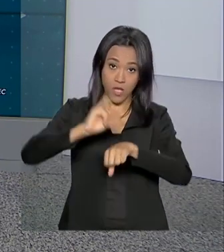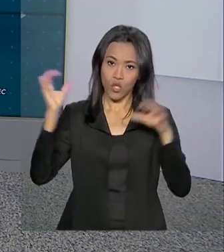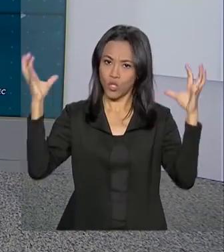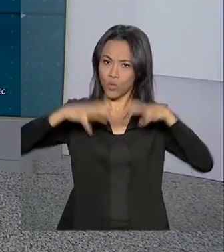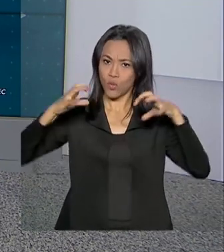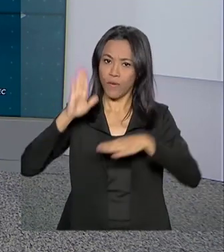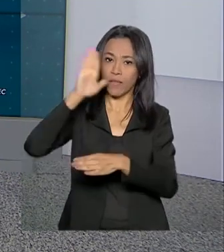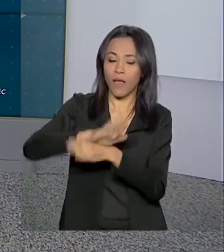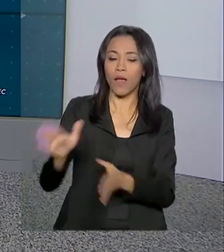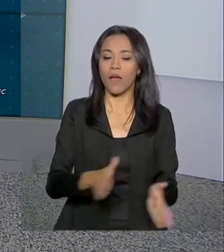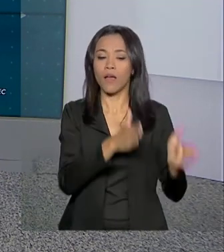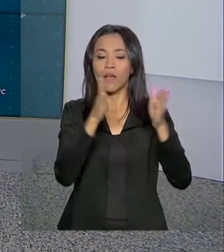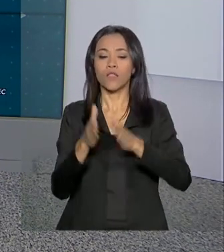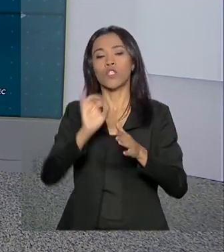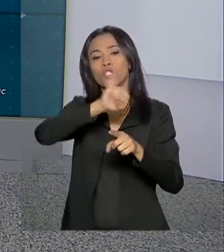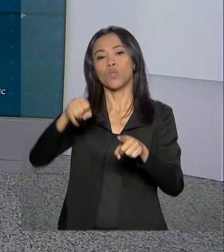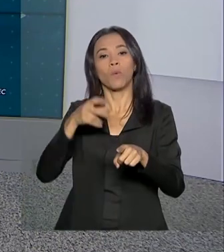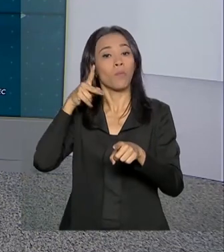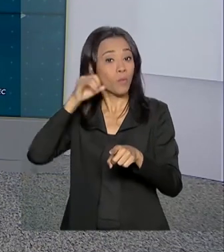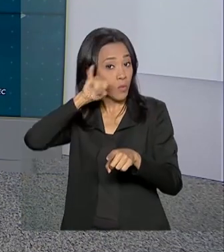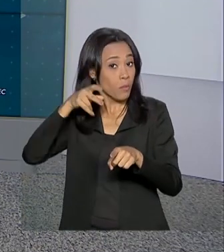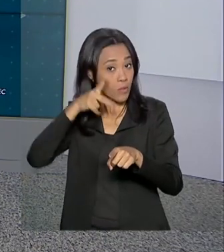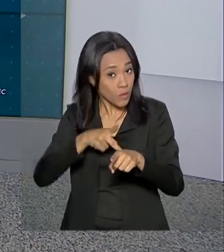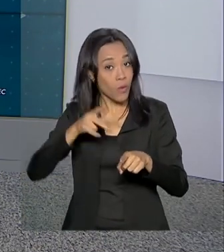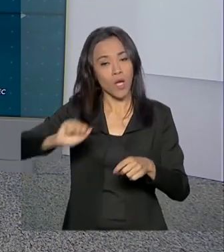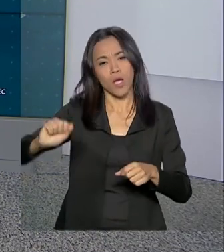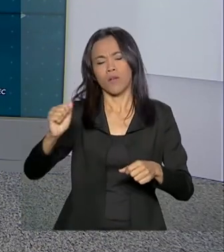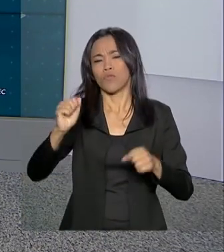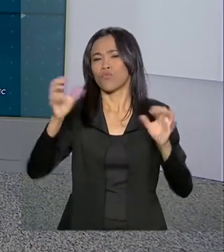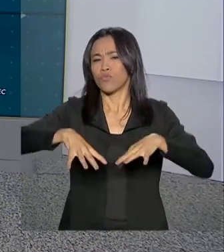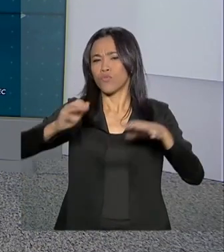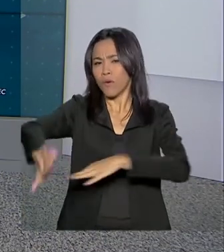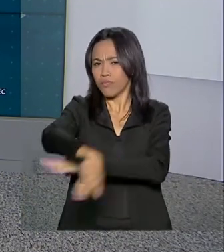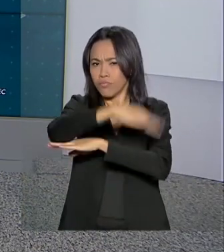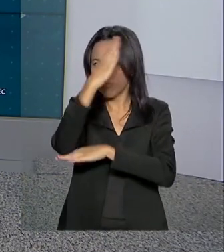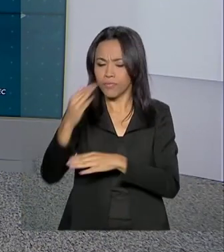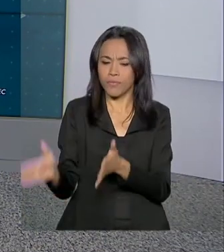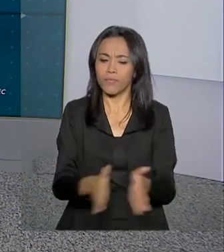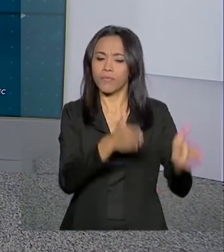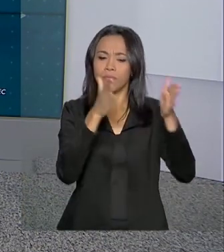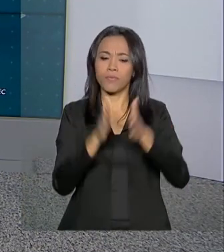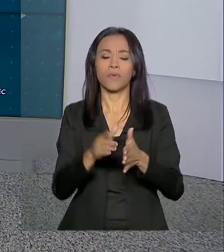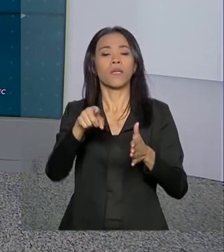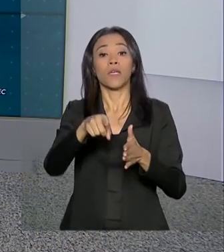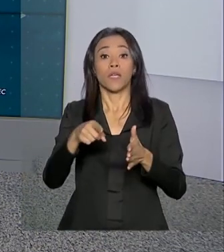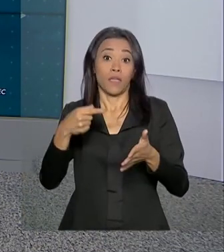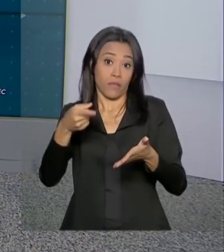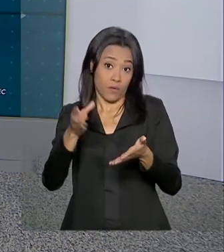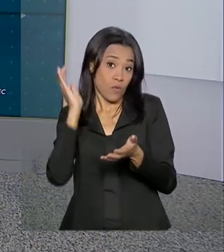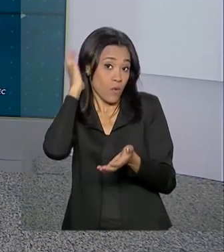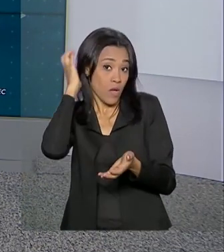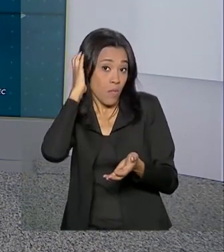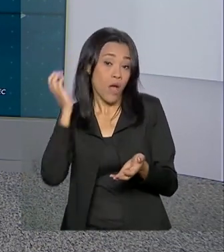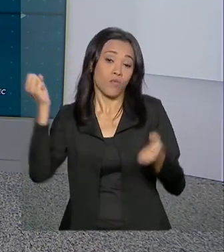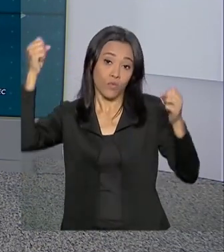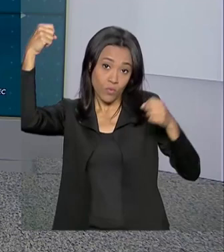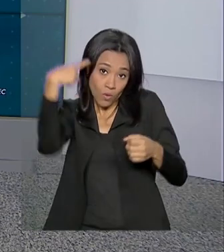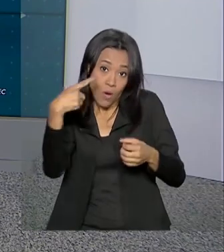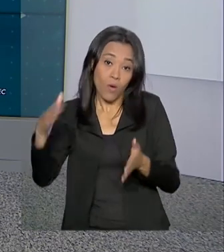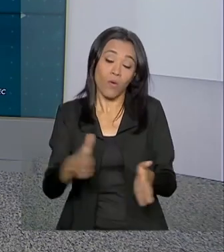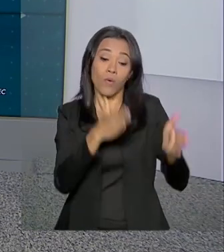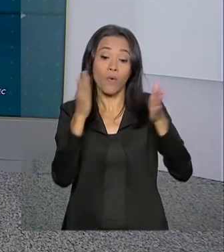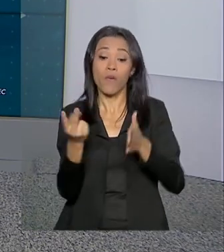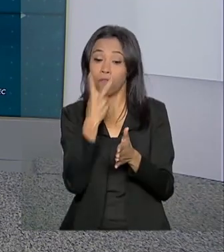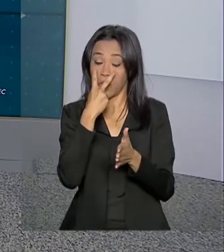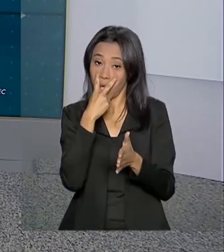Em João Pessoa temos chuvas ao longo do dia. Em Cuiabá, predomínio do sol. Em Vitória, o tempo está nublado, mas tem